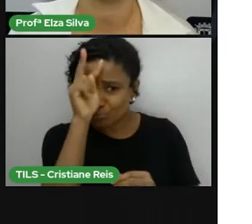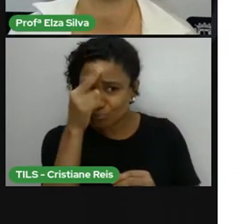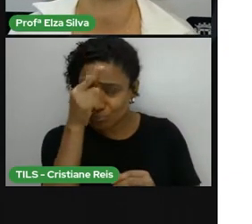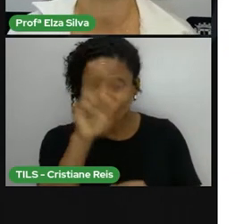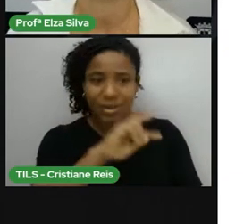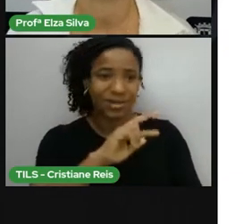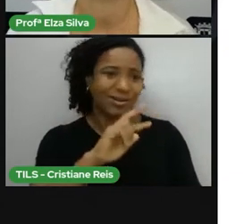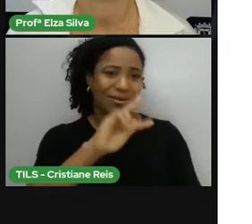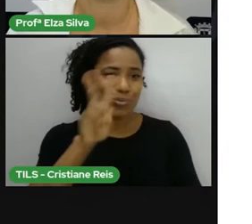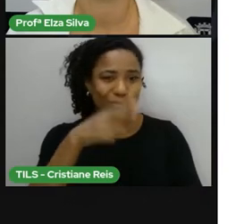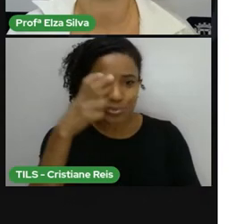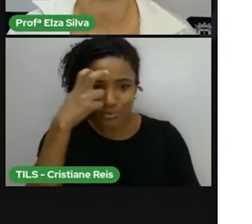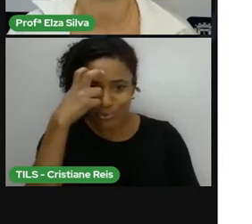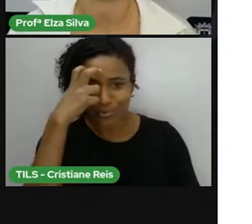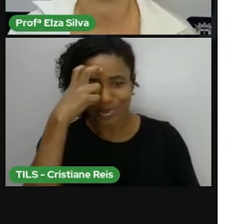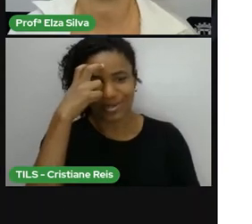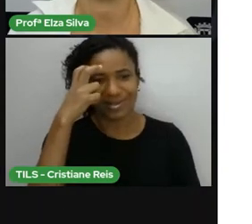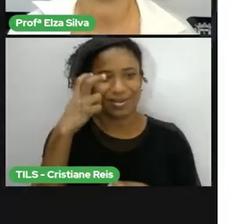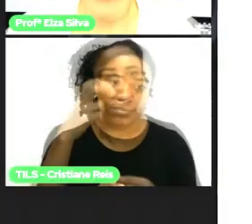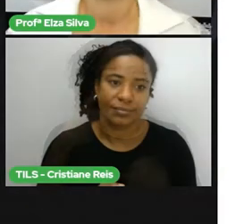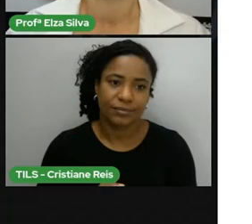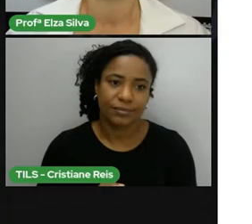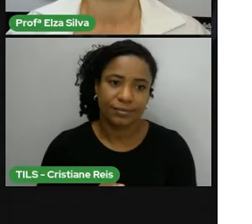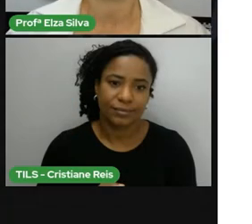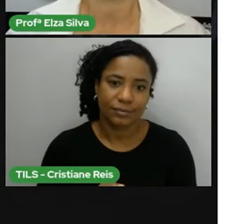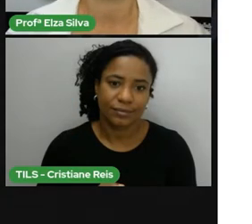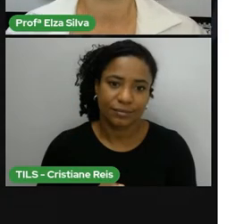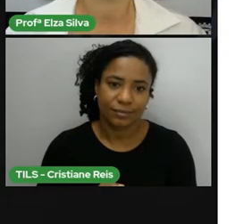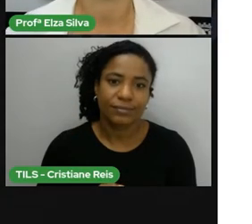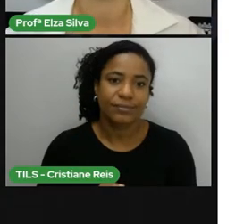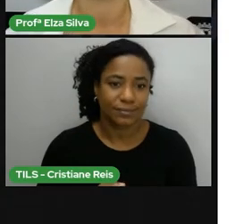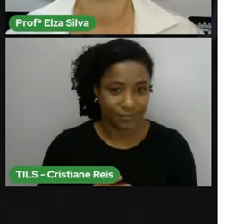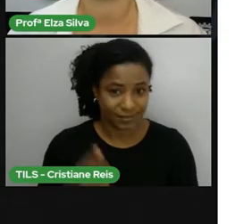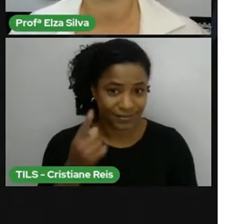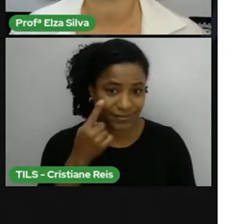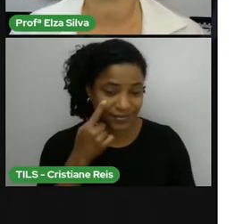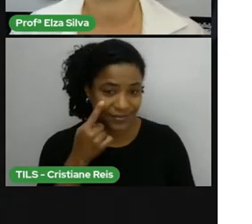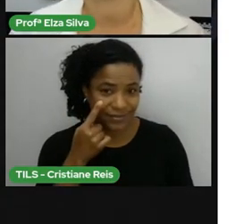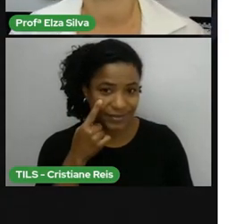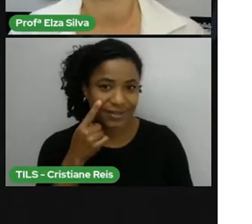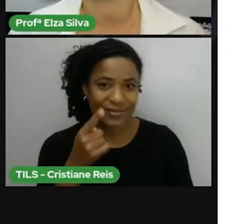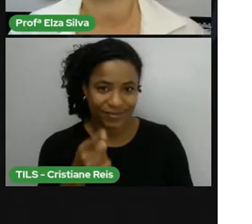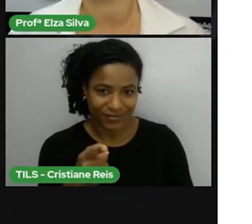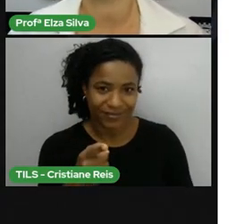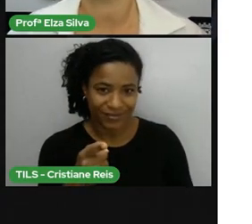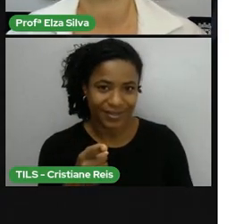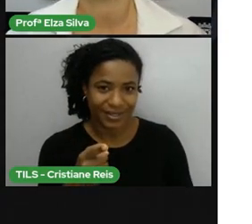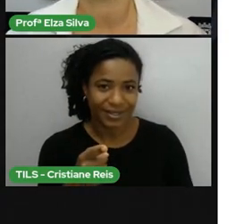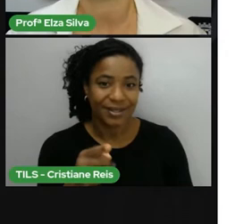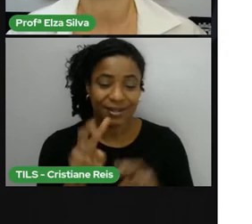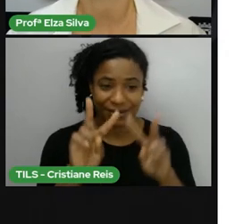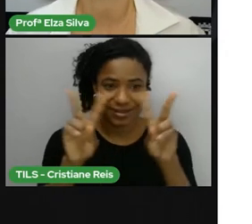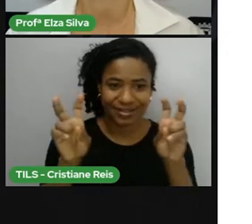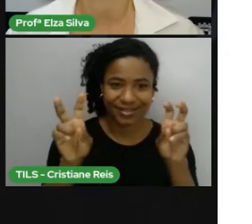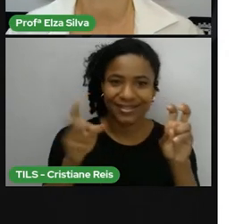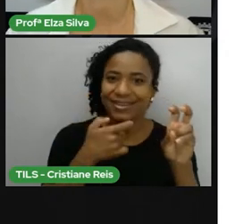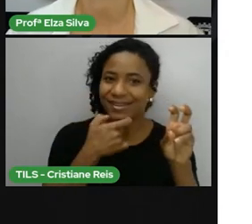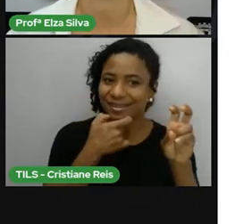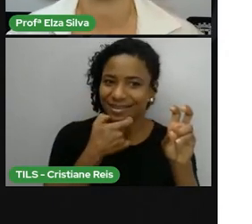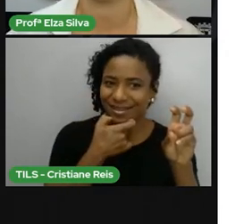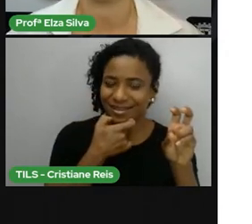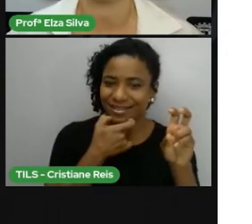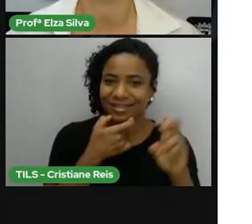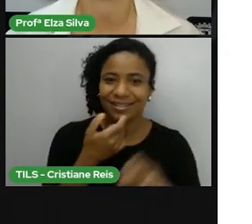Keniana Dando sequência Então neste campo Find your Okahu Vocês podem